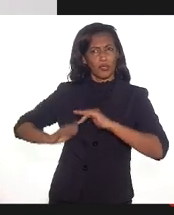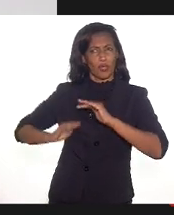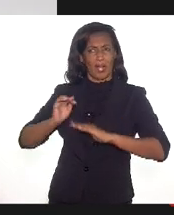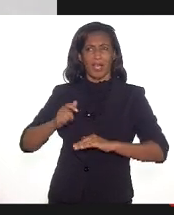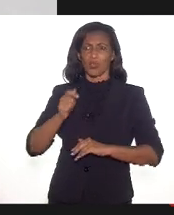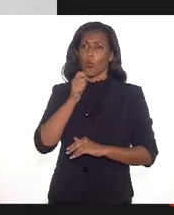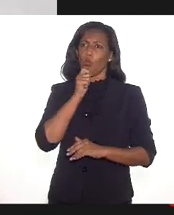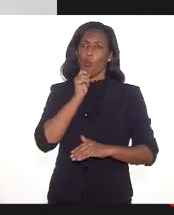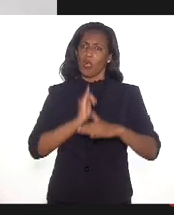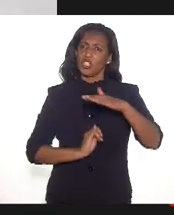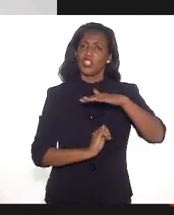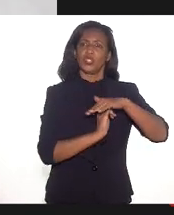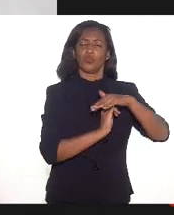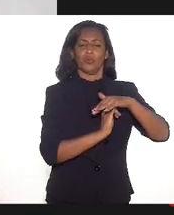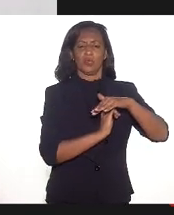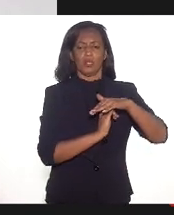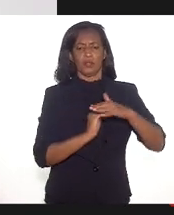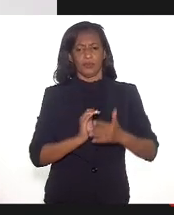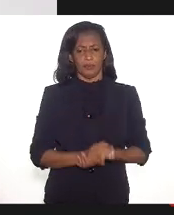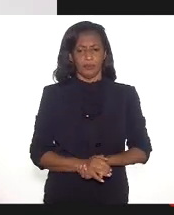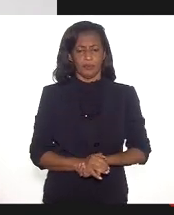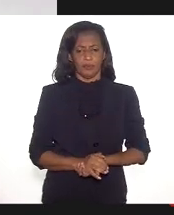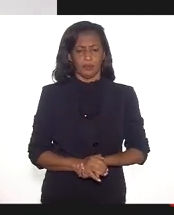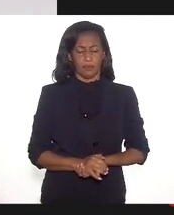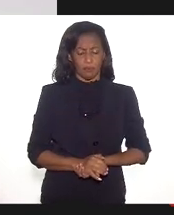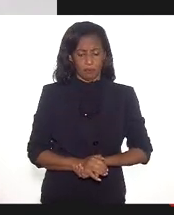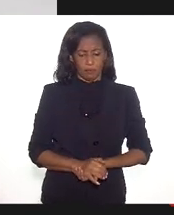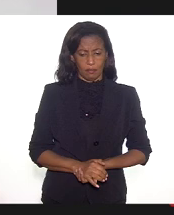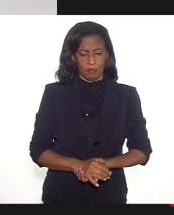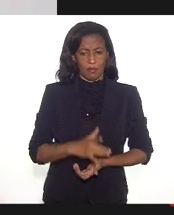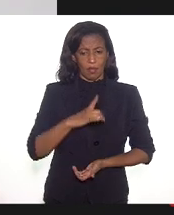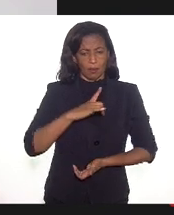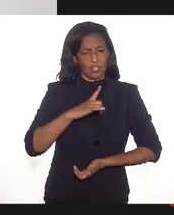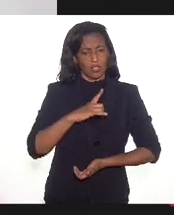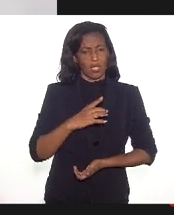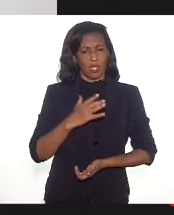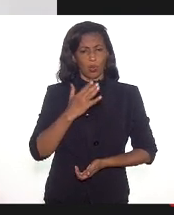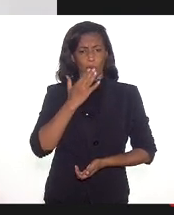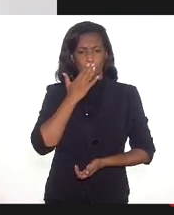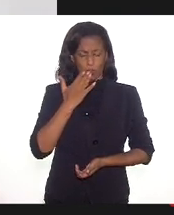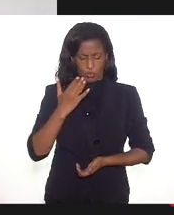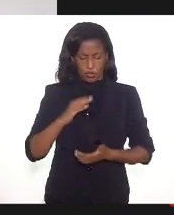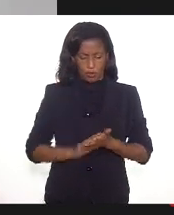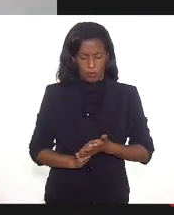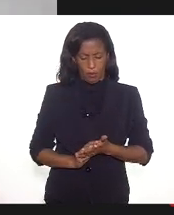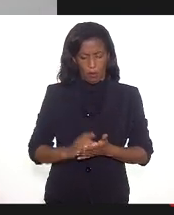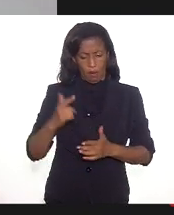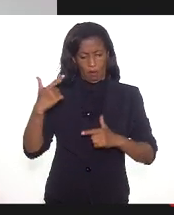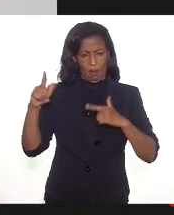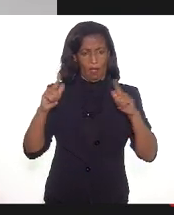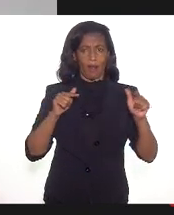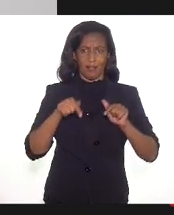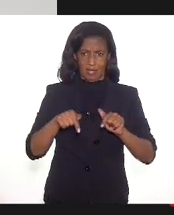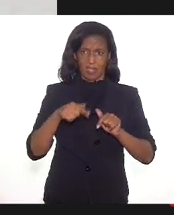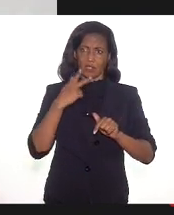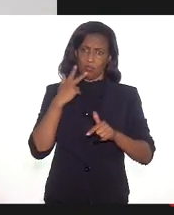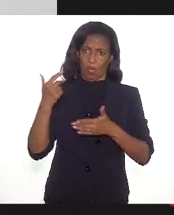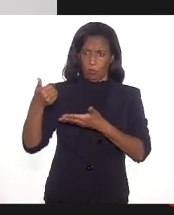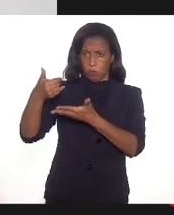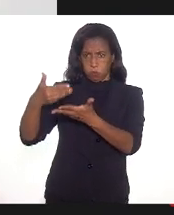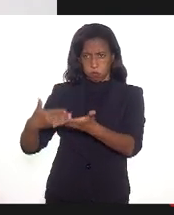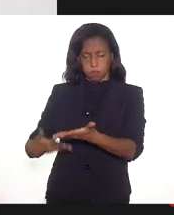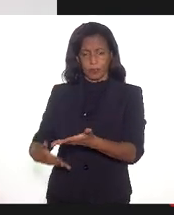não é? Então, mas existe, eu acho, um tipo de, além dessas especificidades que já foram destacadas,